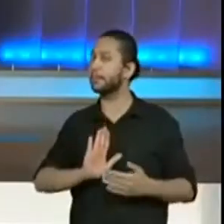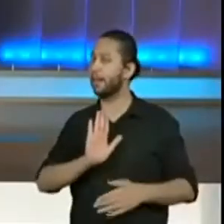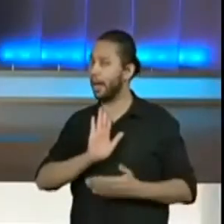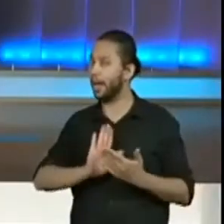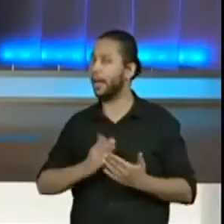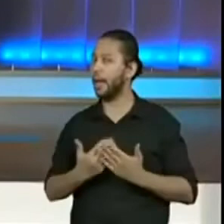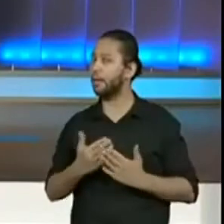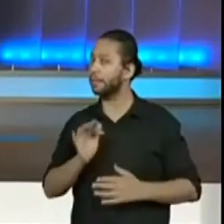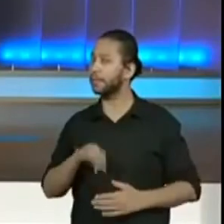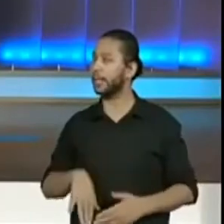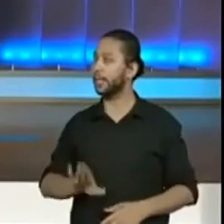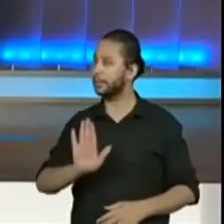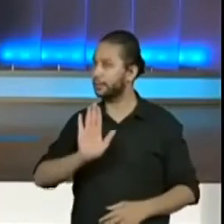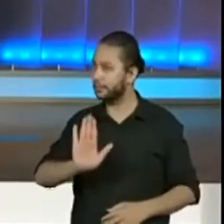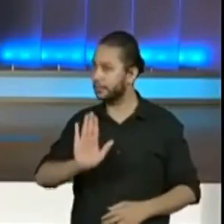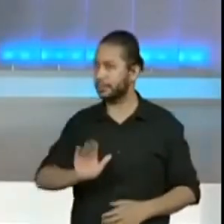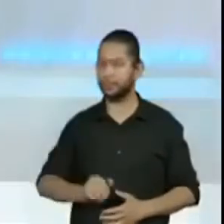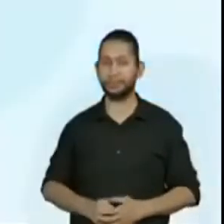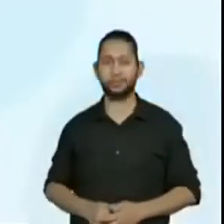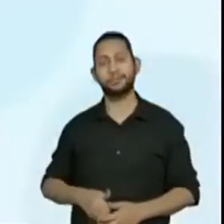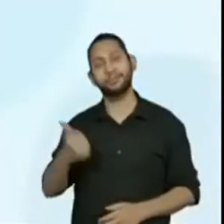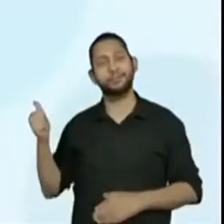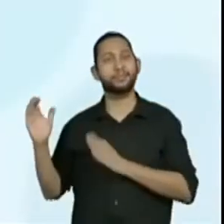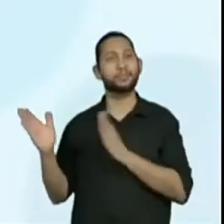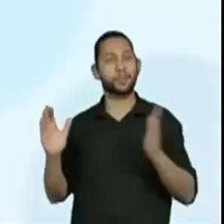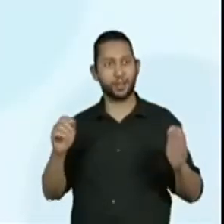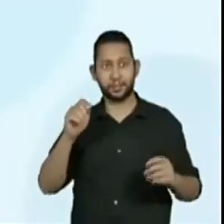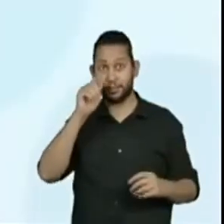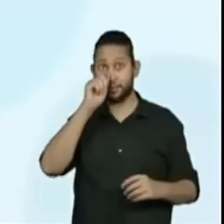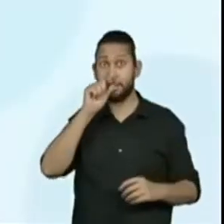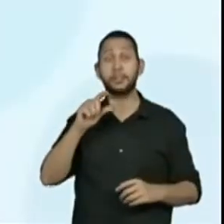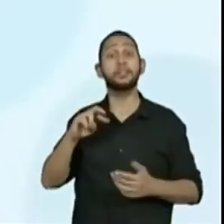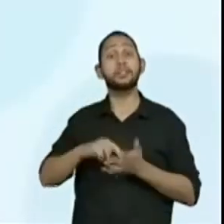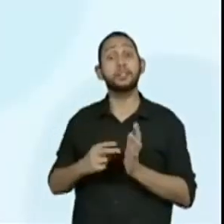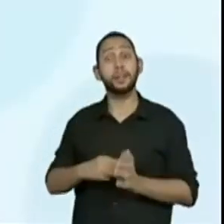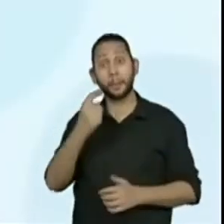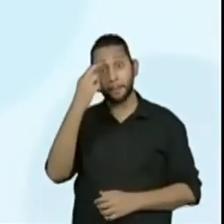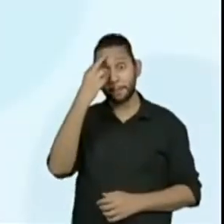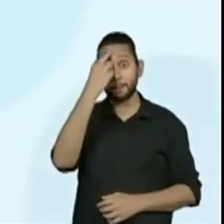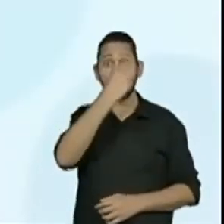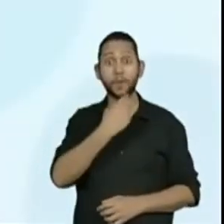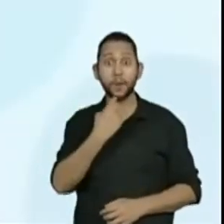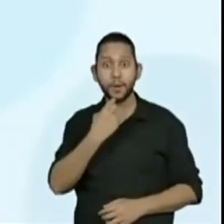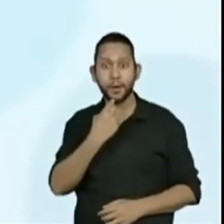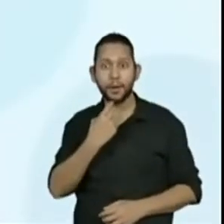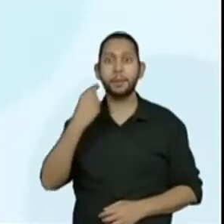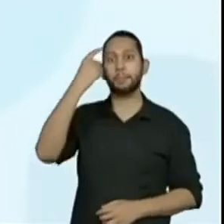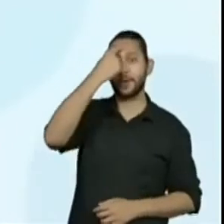aula acabar. E aí, qual é essa sequência? De 30 em 30 minutos, certo?